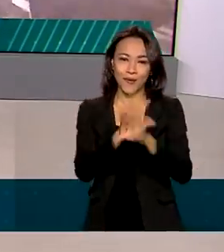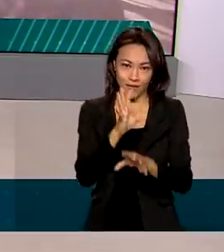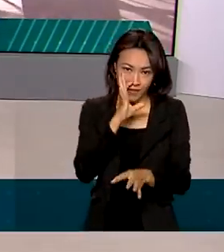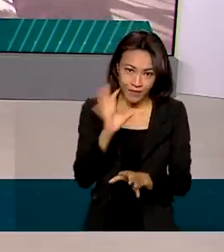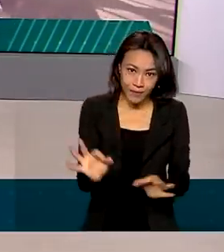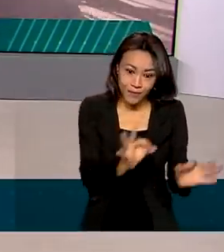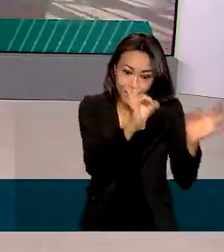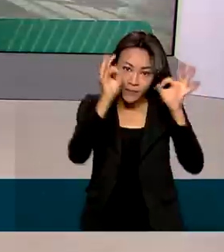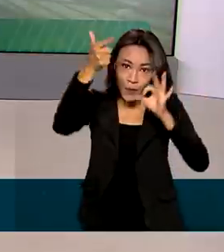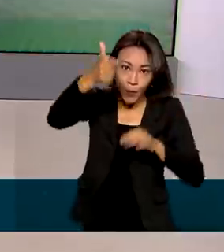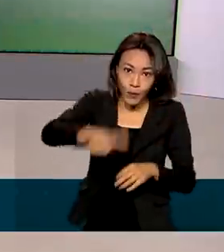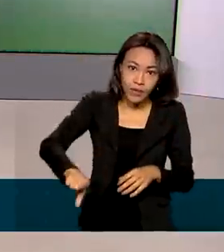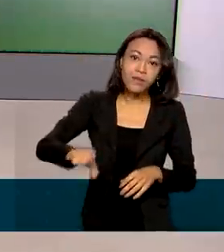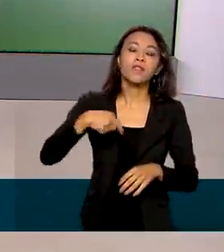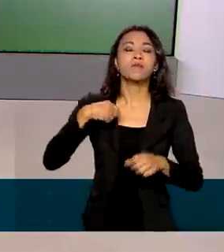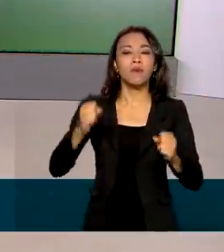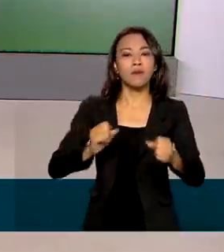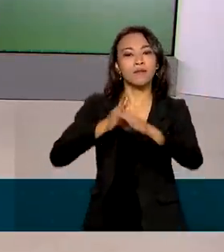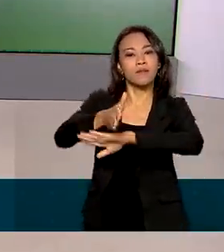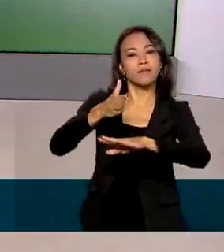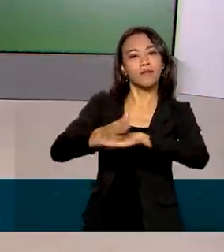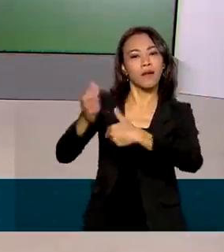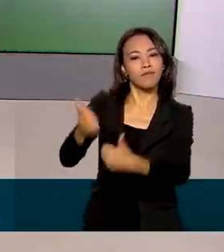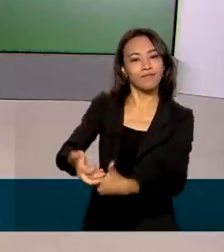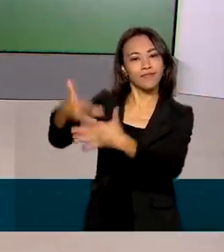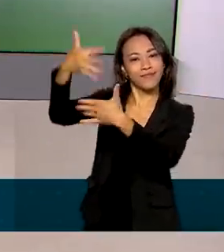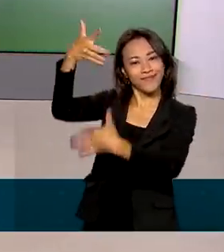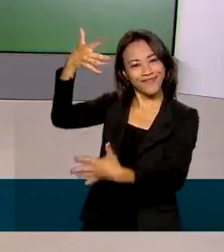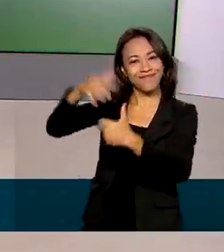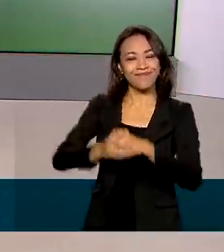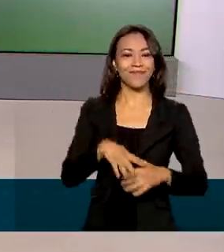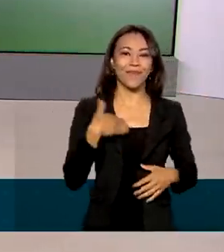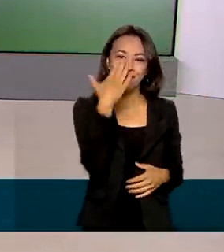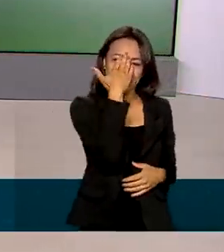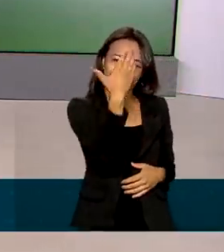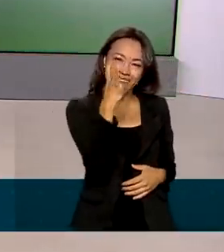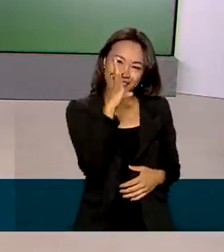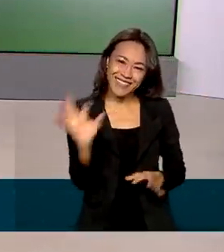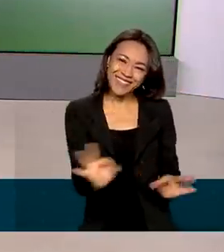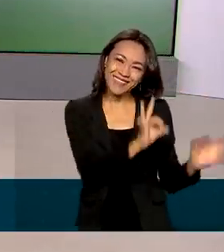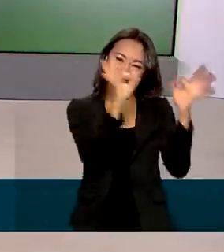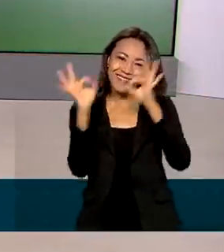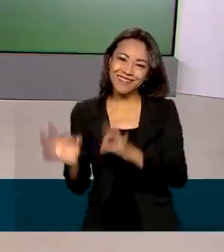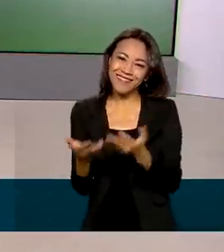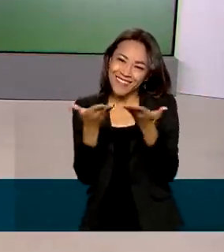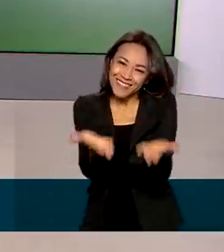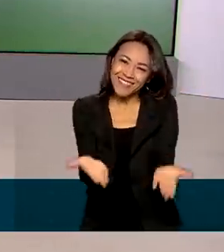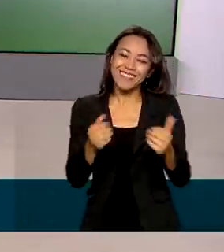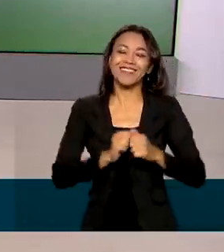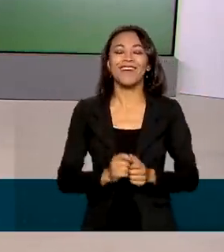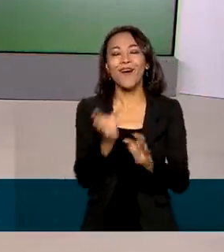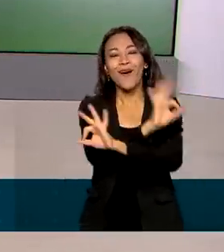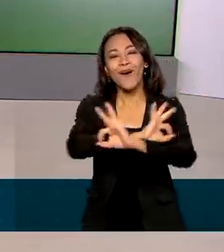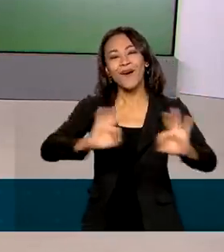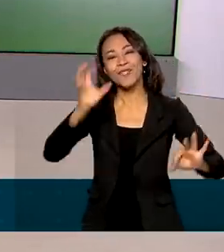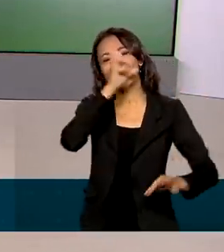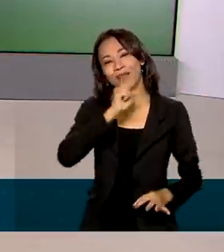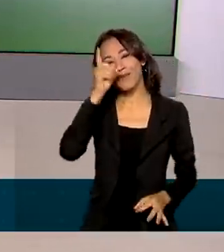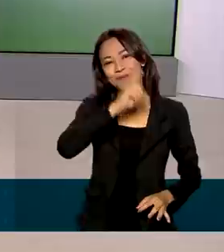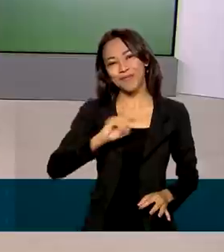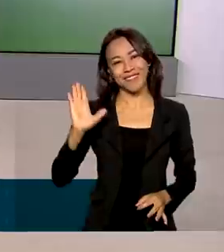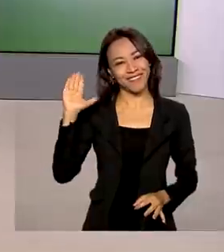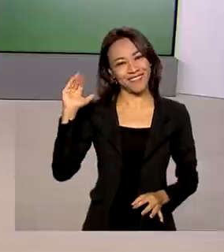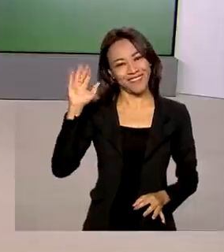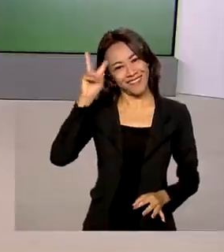as reportagens de hoje, acesse as nossas redes sociais. Obrigada pela sua audiência, pela sua companhia aqui na TV Brasil. ótimo fim de semana,